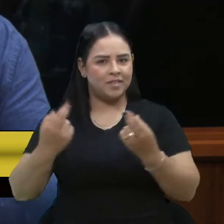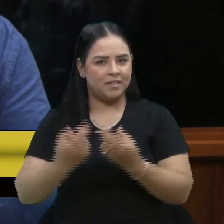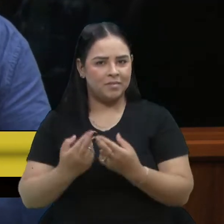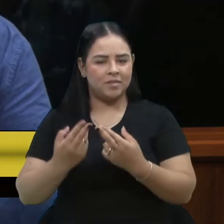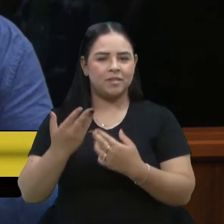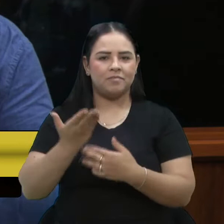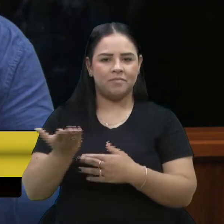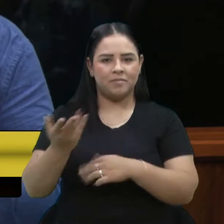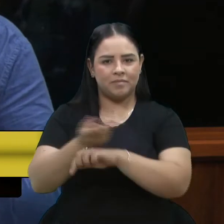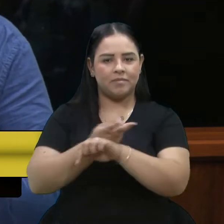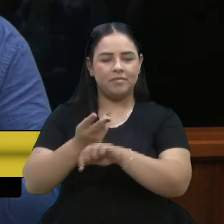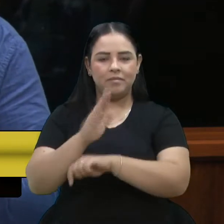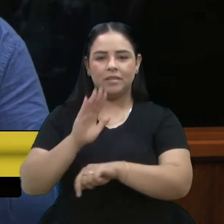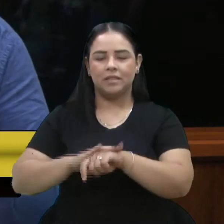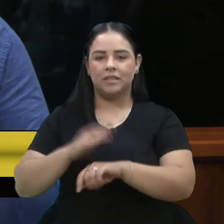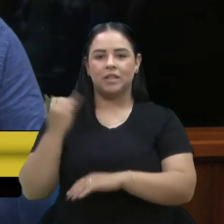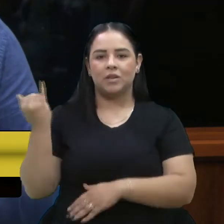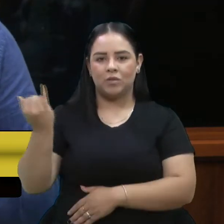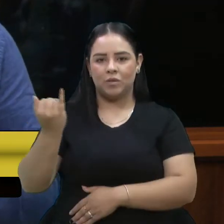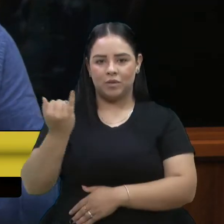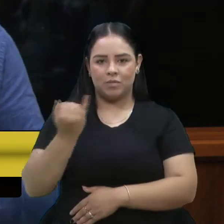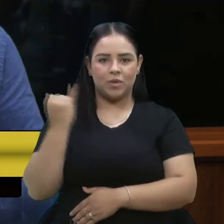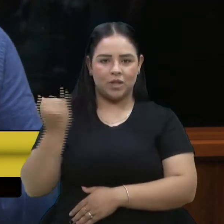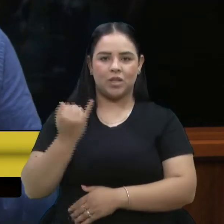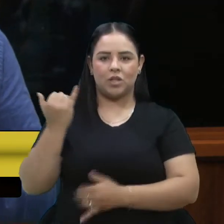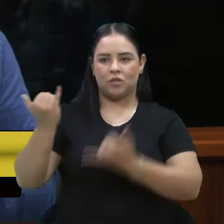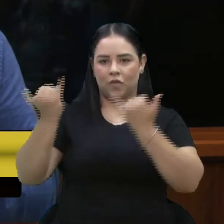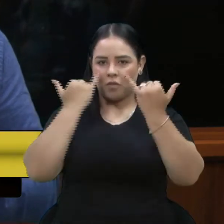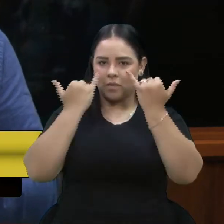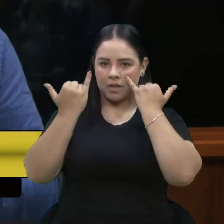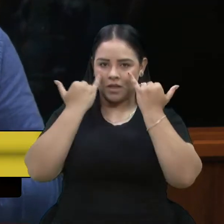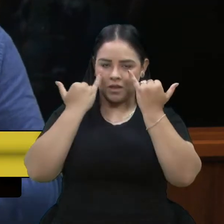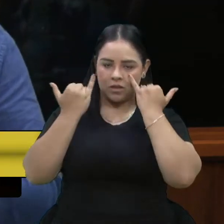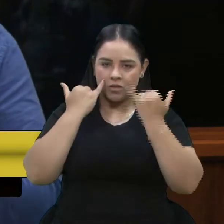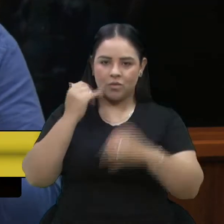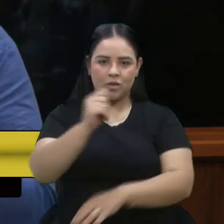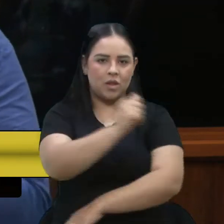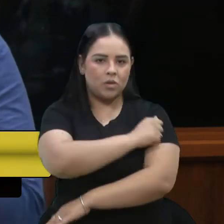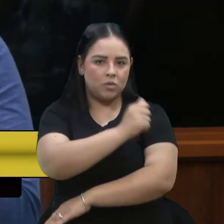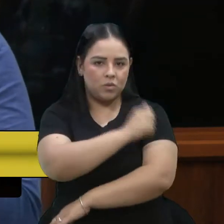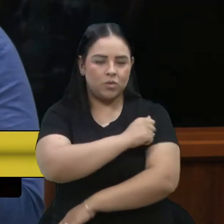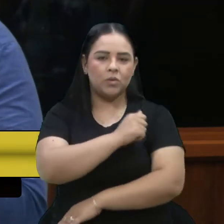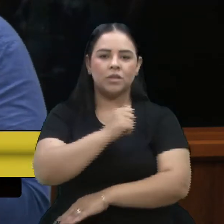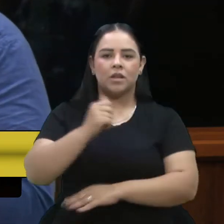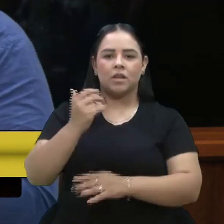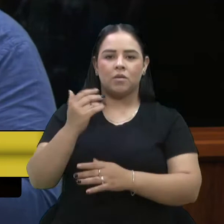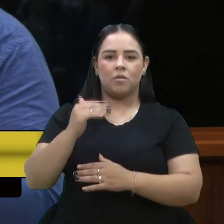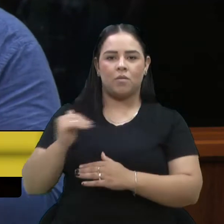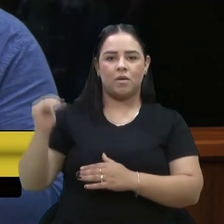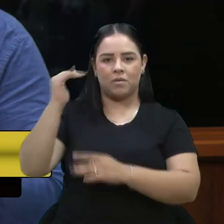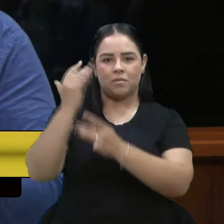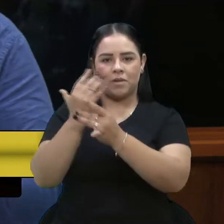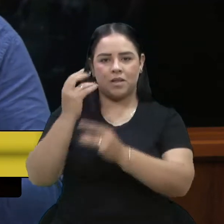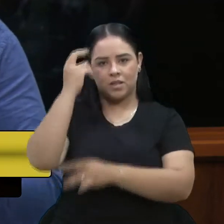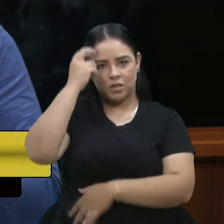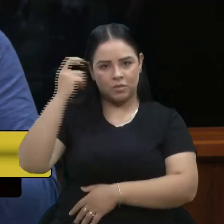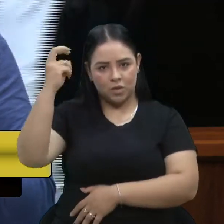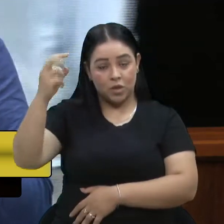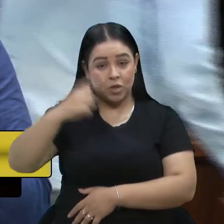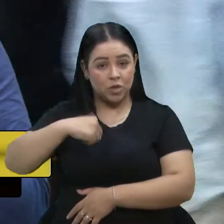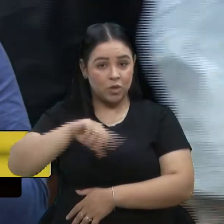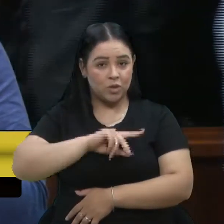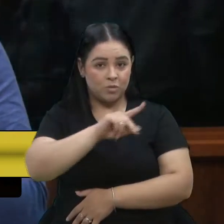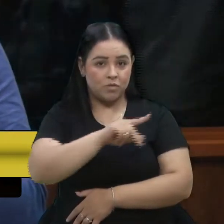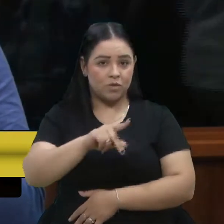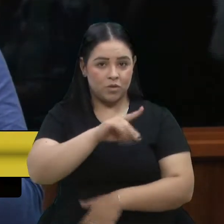buscar informações dos alunos superdotados e com altas habilidades. Nós somos professores de